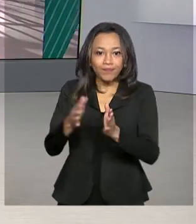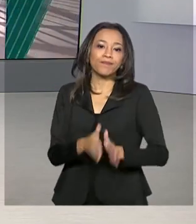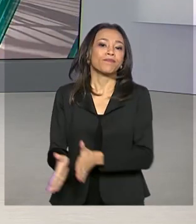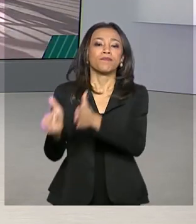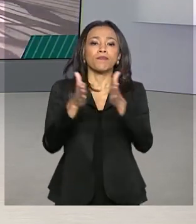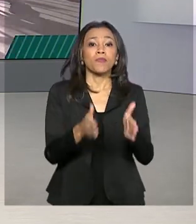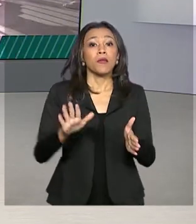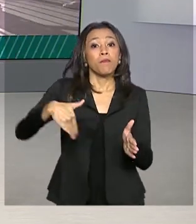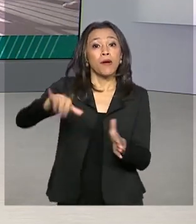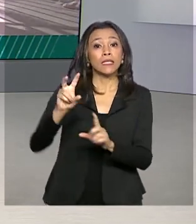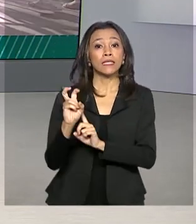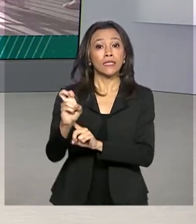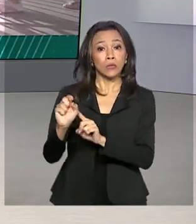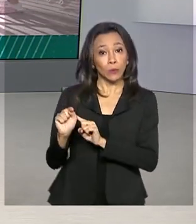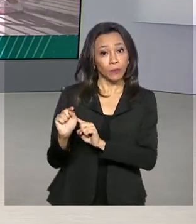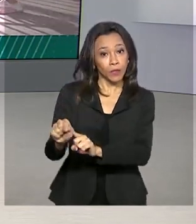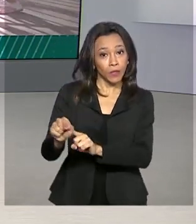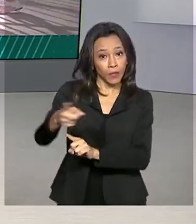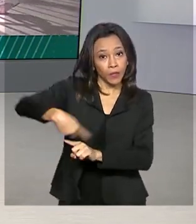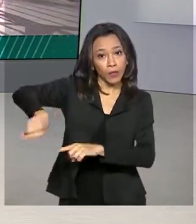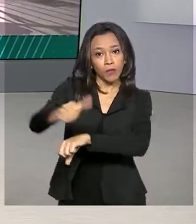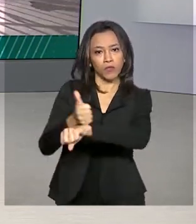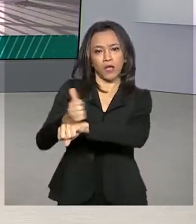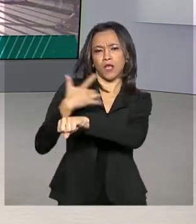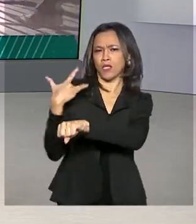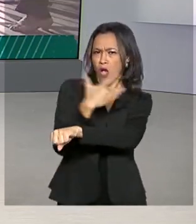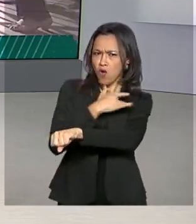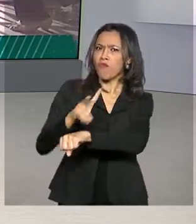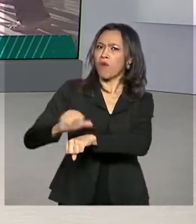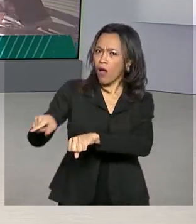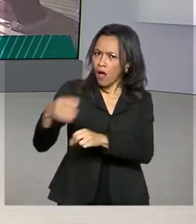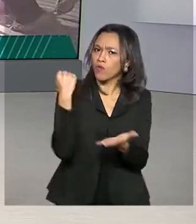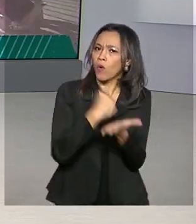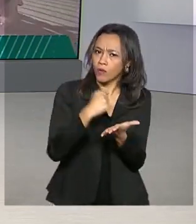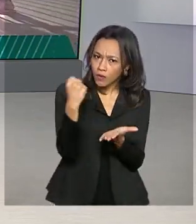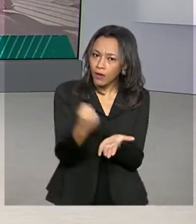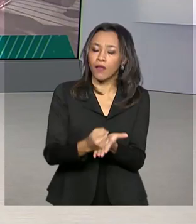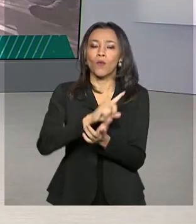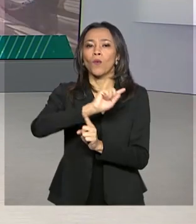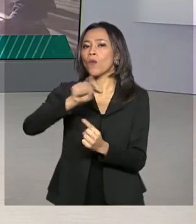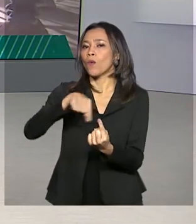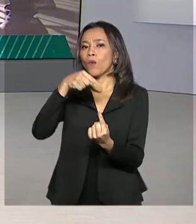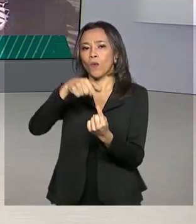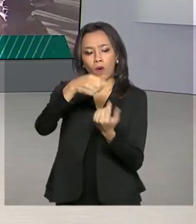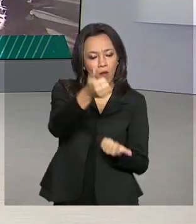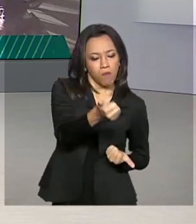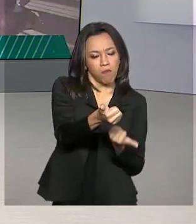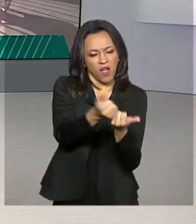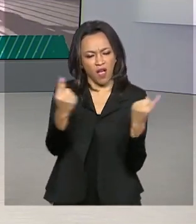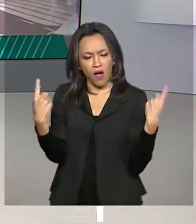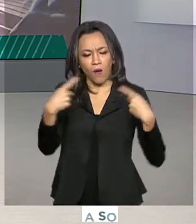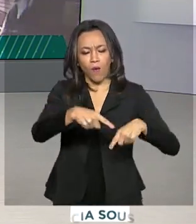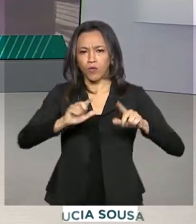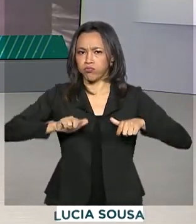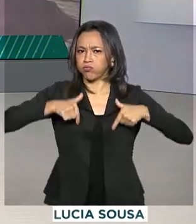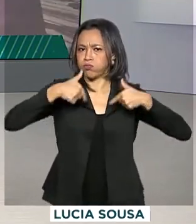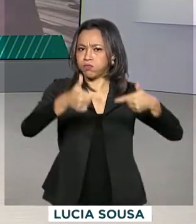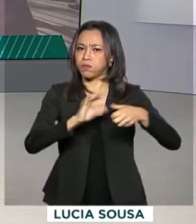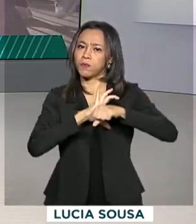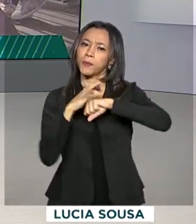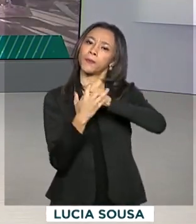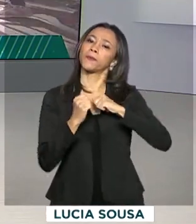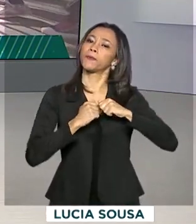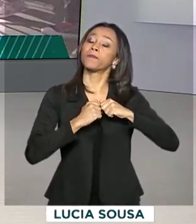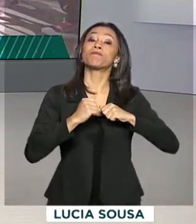Mais de 5 mil profissionais de saúde vão poder ser contratados para reforçar o apoio no combate ao coronavírus no Brasil.